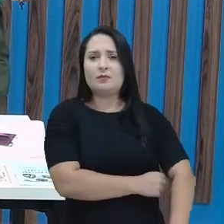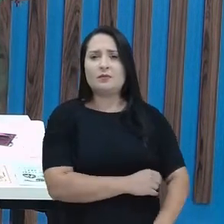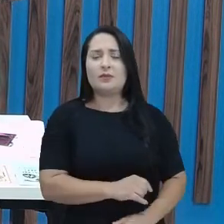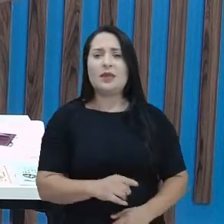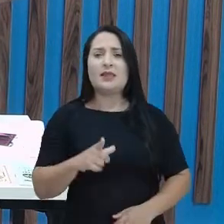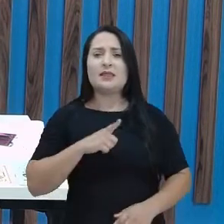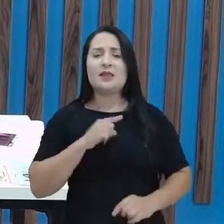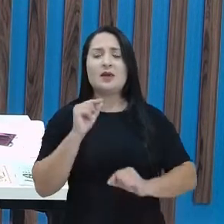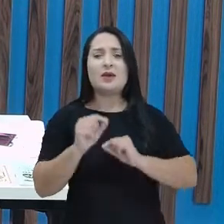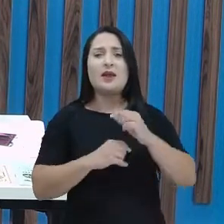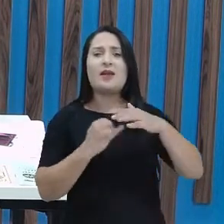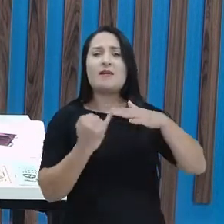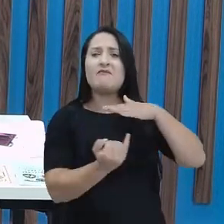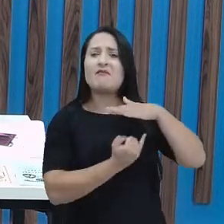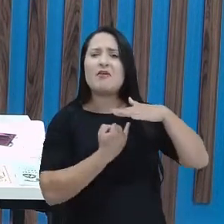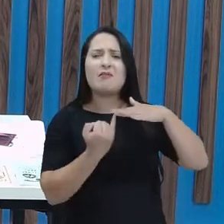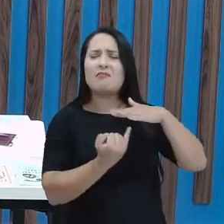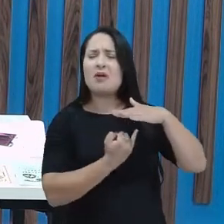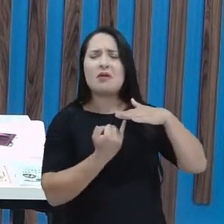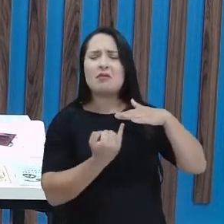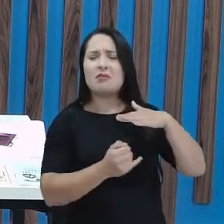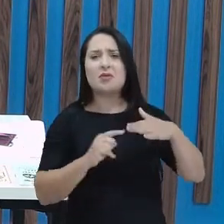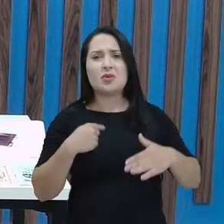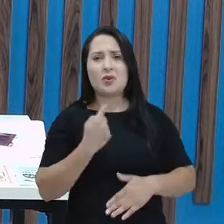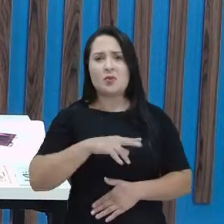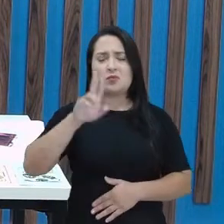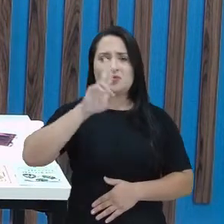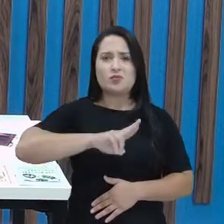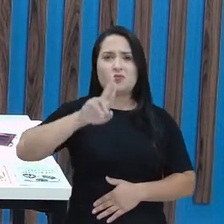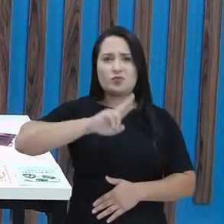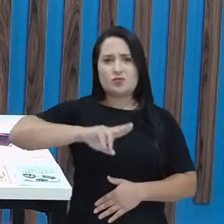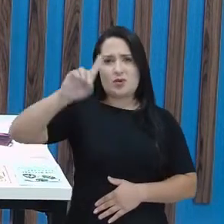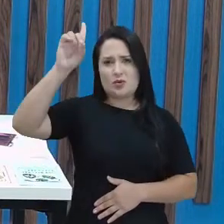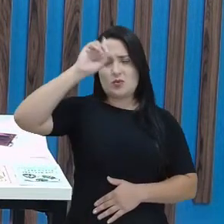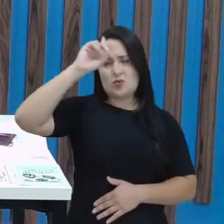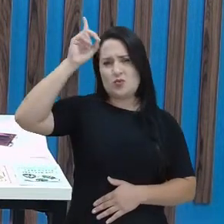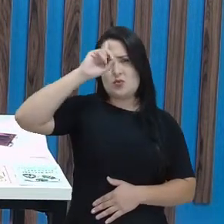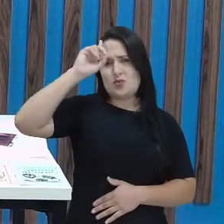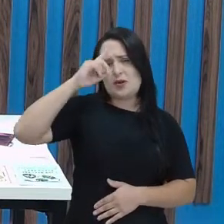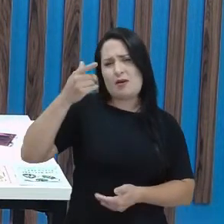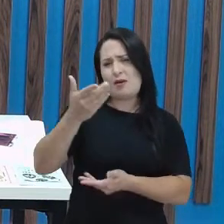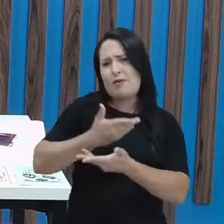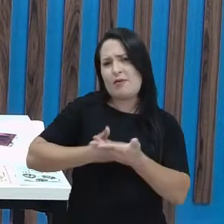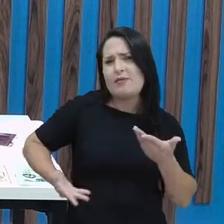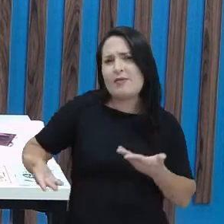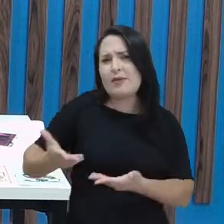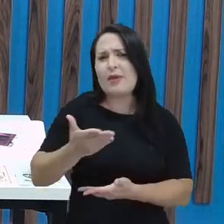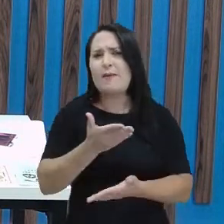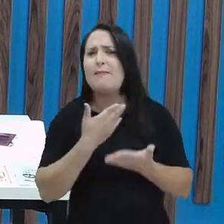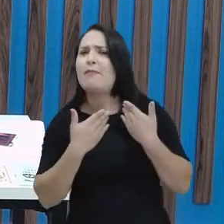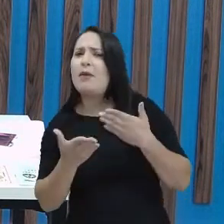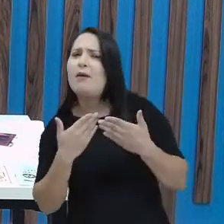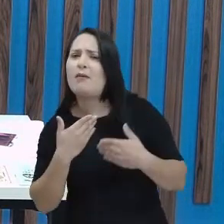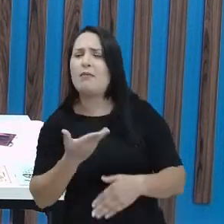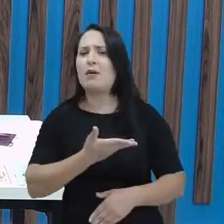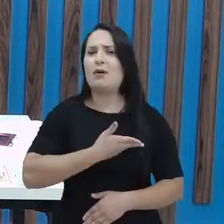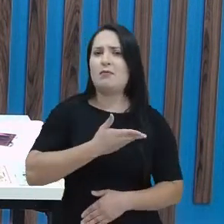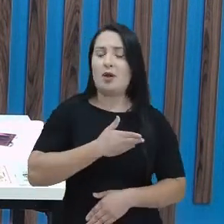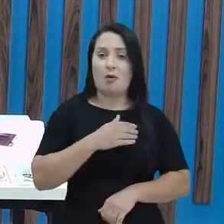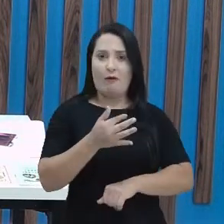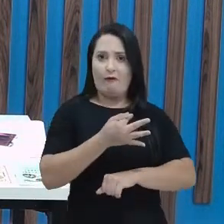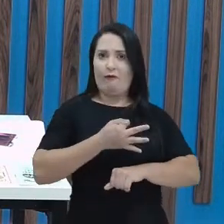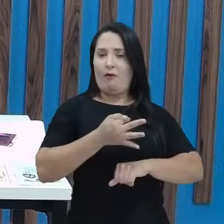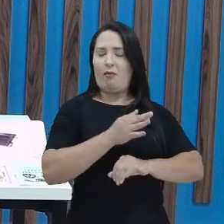informal, aquela linguagem que você utiliza com os seus amigos. Tá certo? Não é aquela linguagem